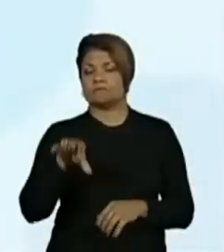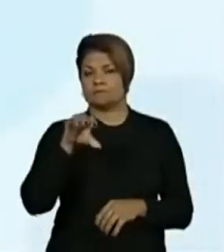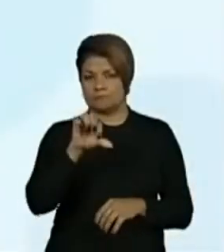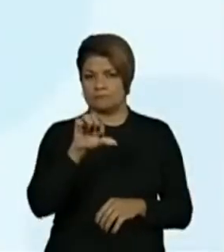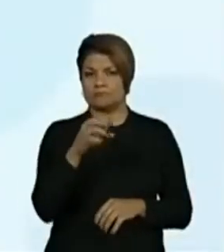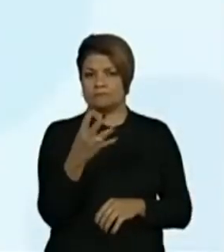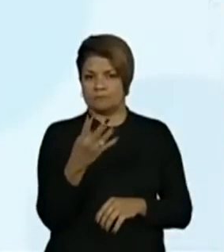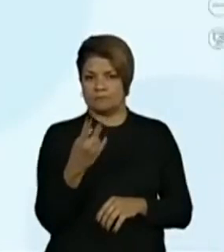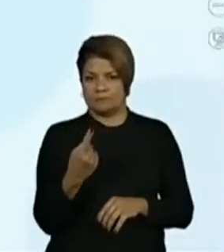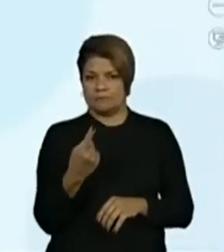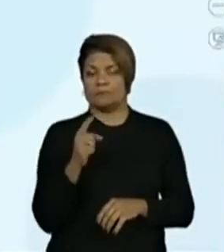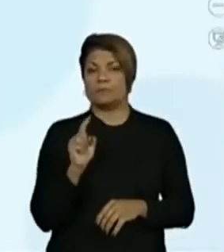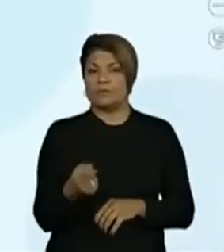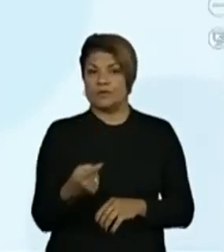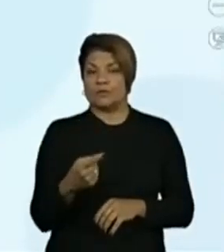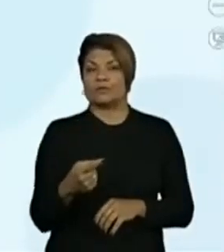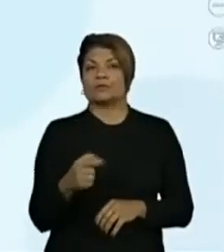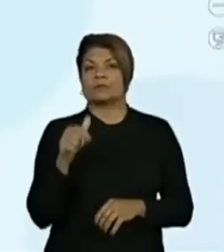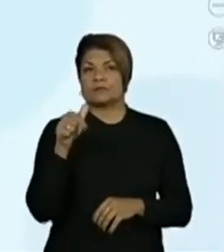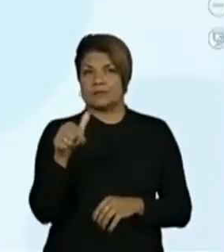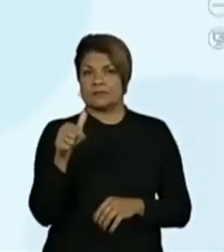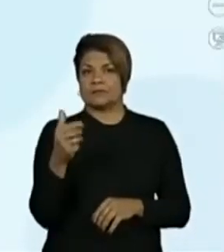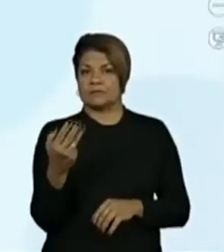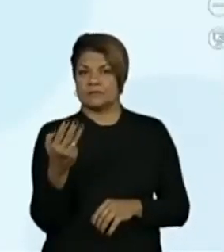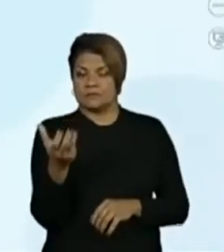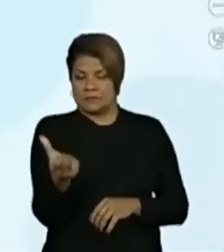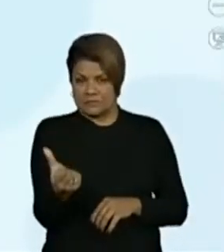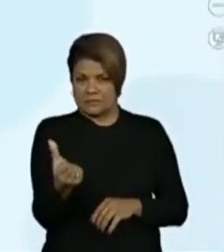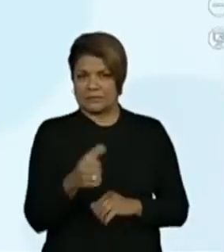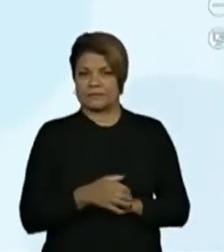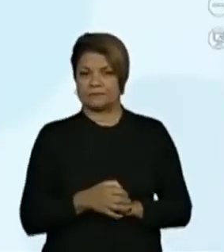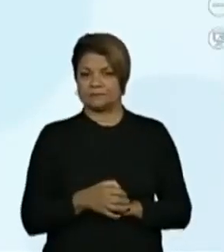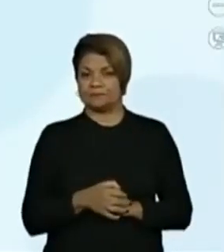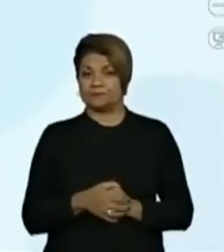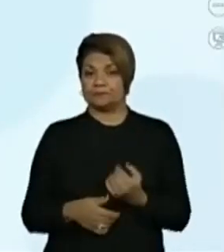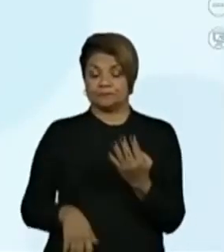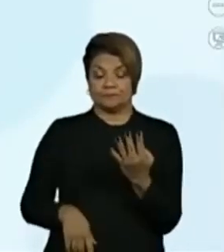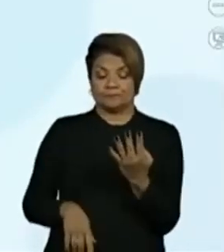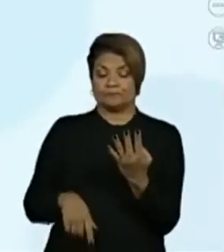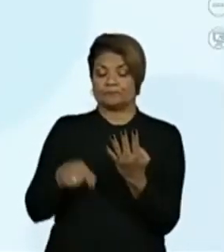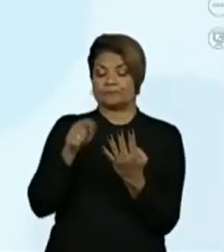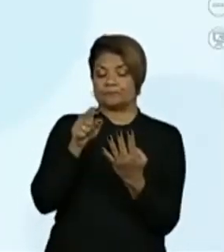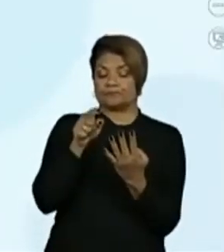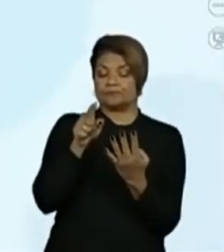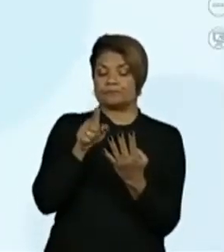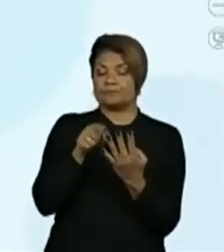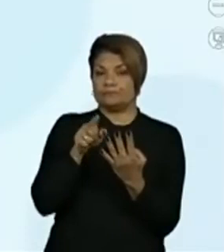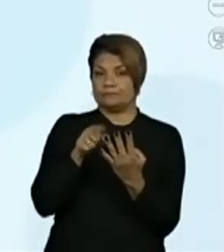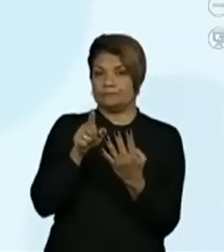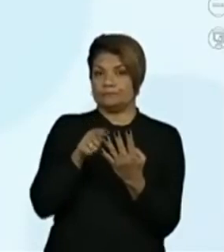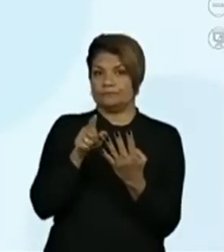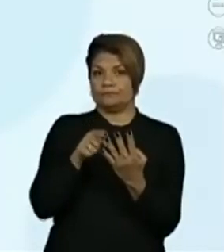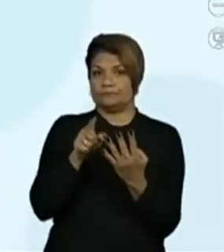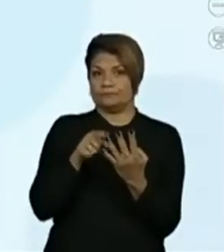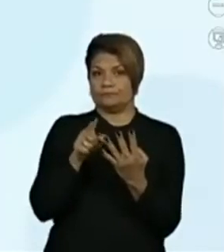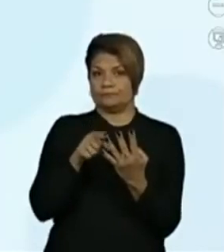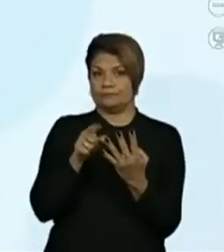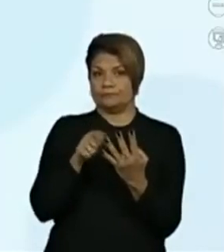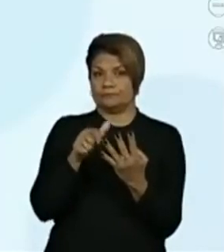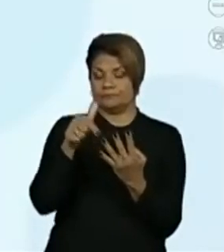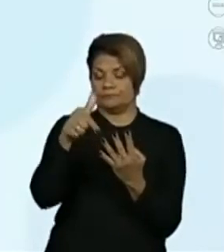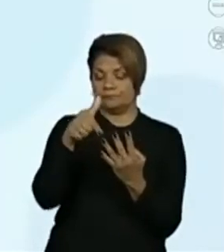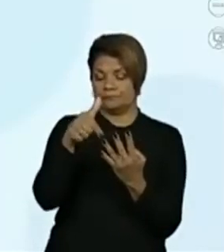941.736. Mas eu não sei ler isso dessa maneira. Bom, eu vou colocar aqui o nosso número, nosso